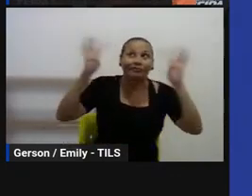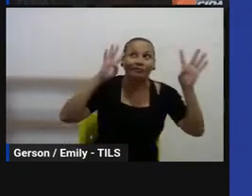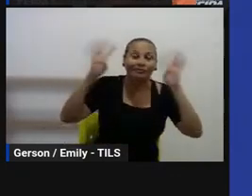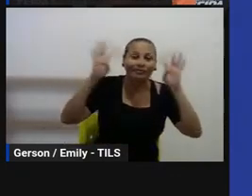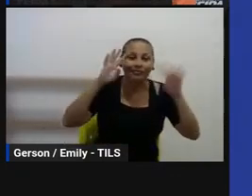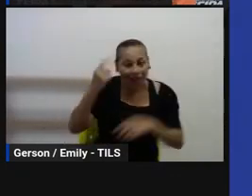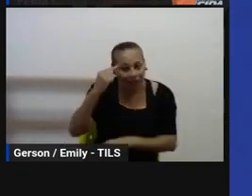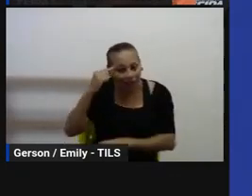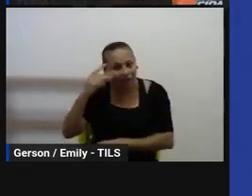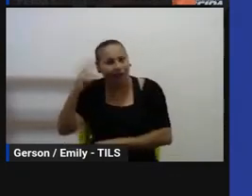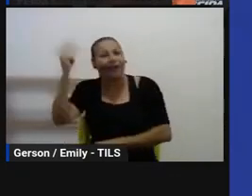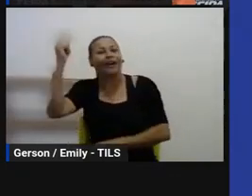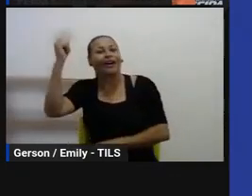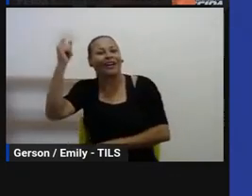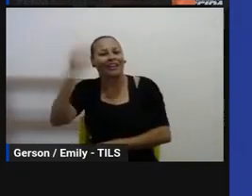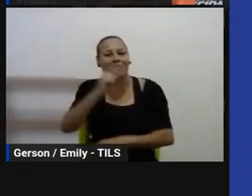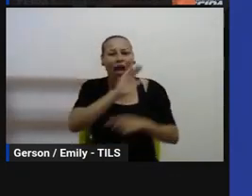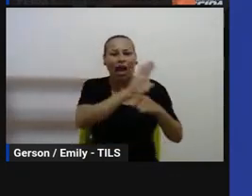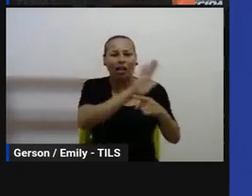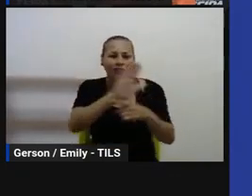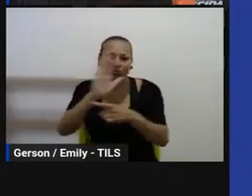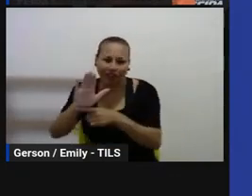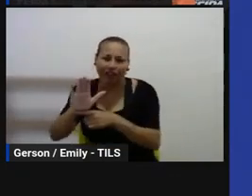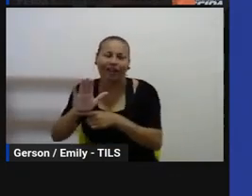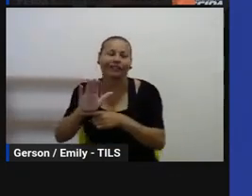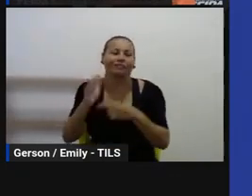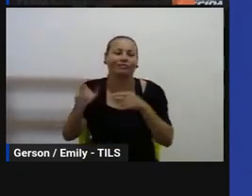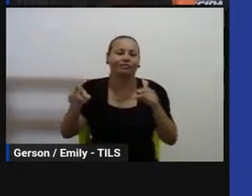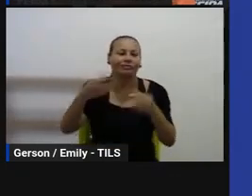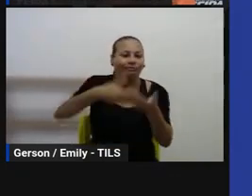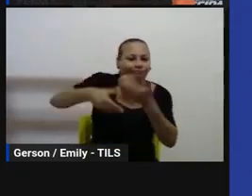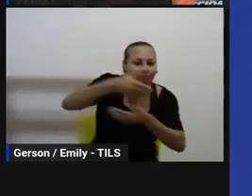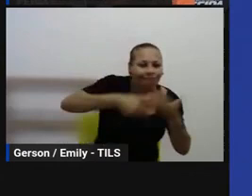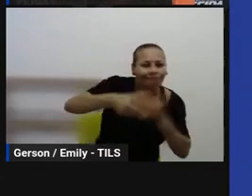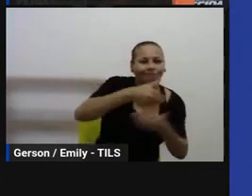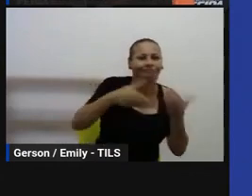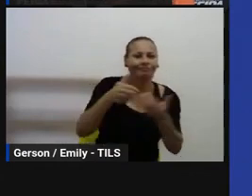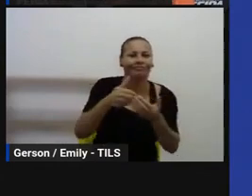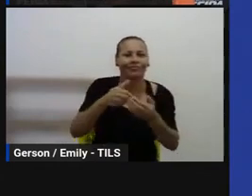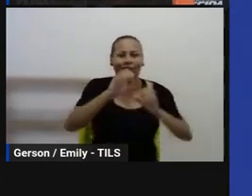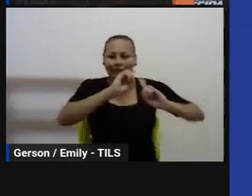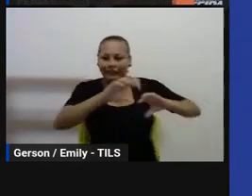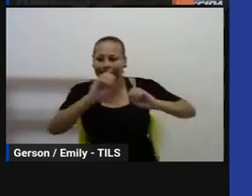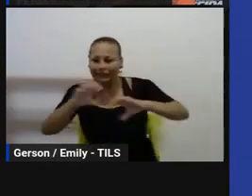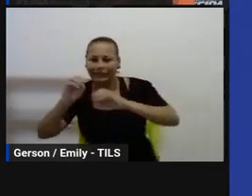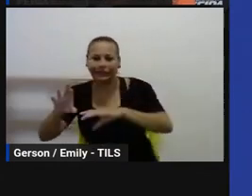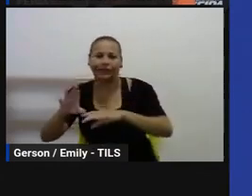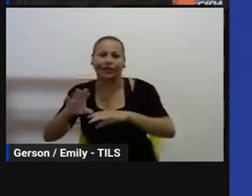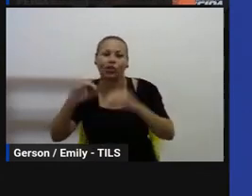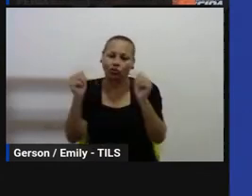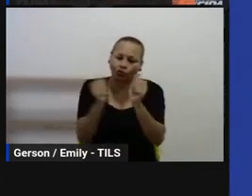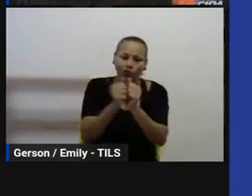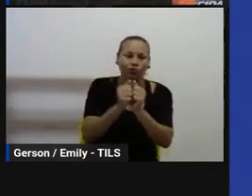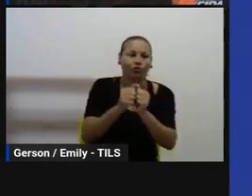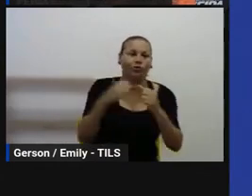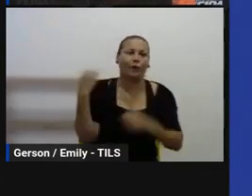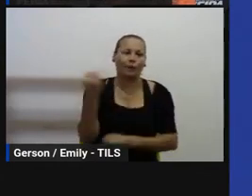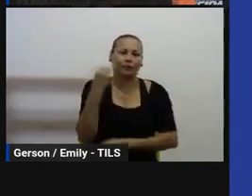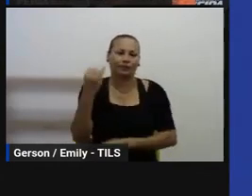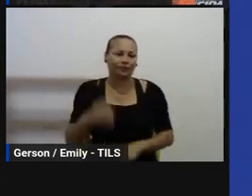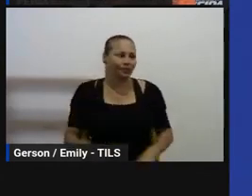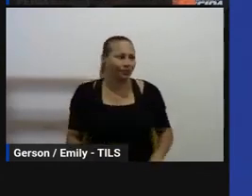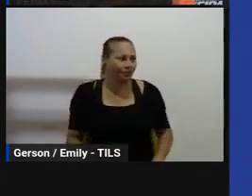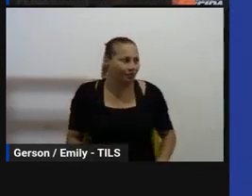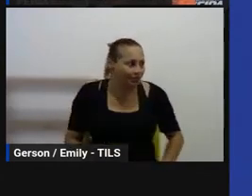mais, que possa trazer mais representatividade para o seu contexto em específico. Porém, a gente traz essas